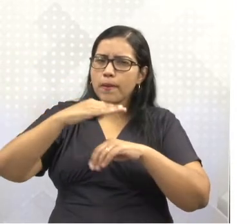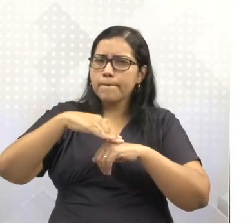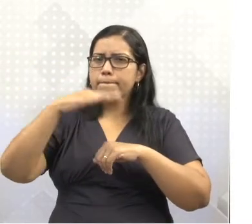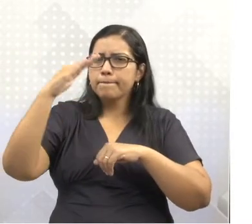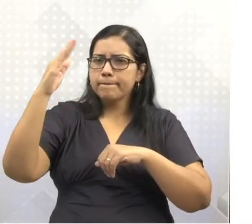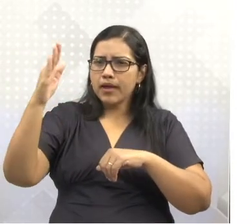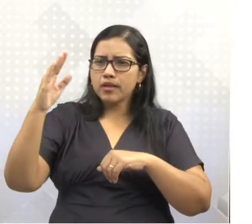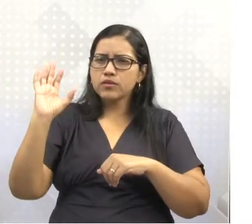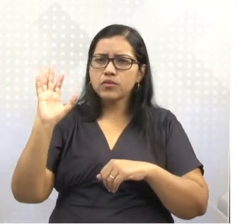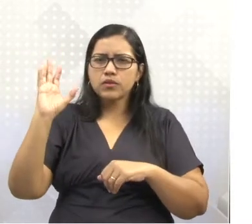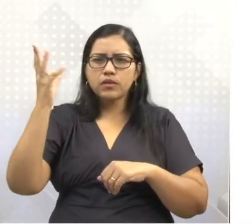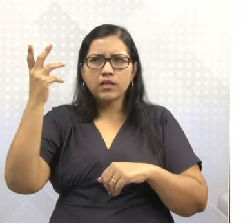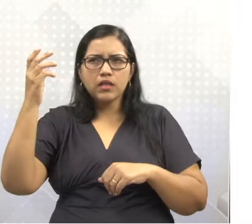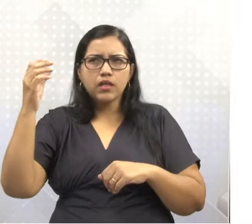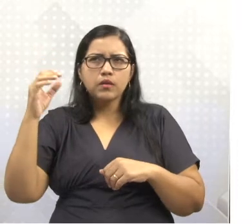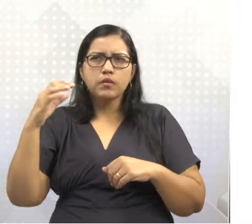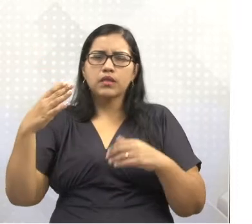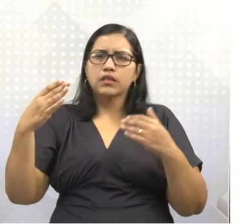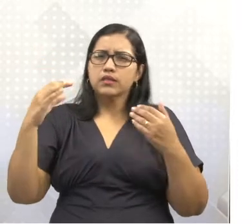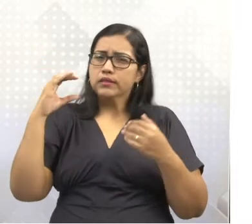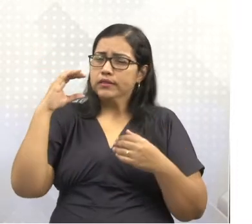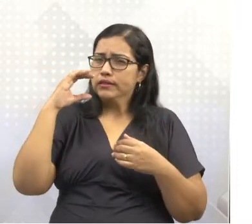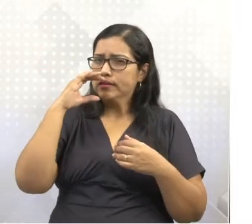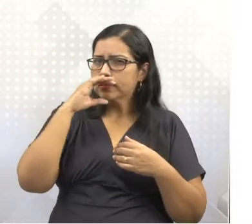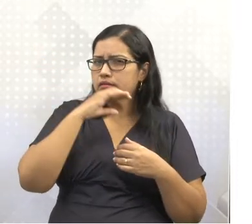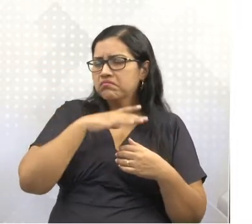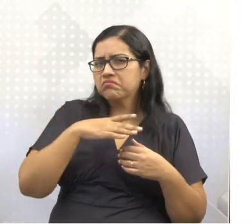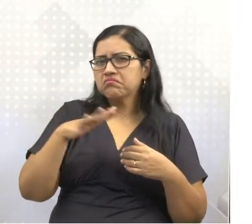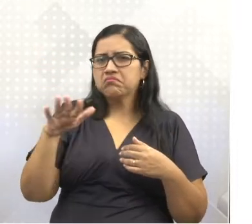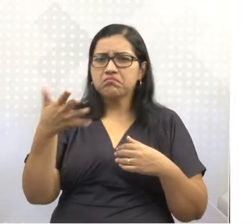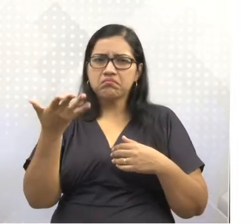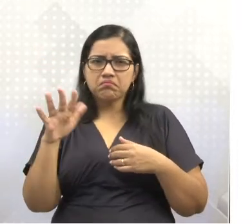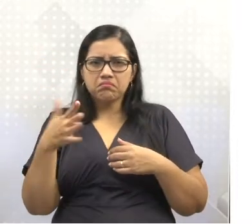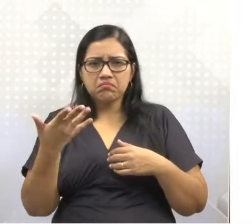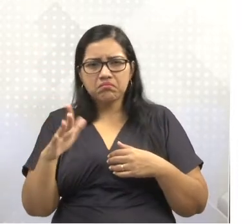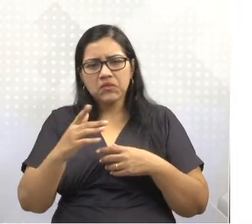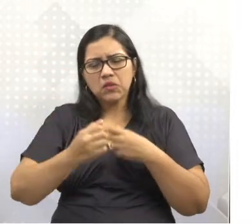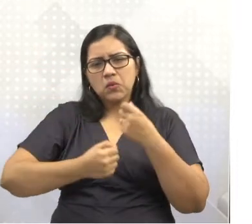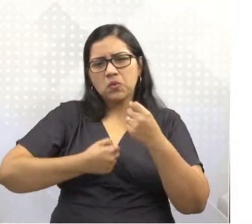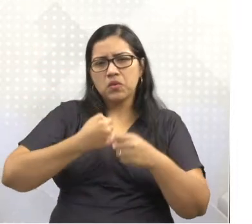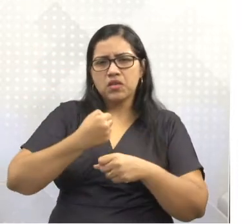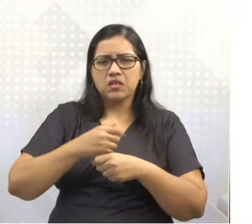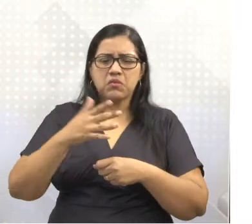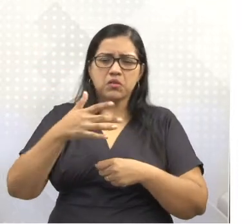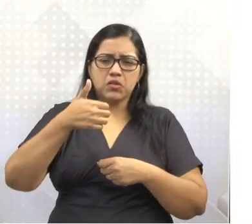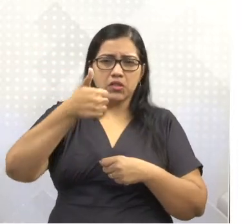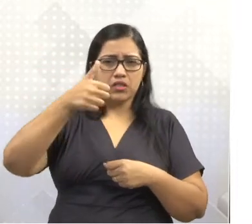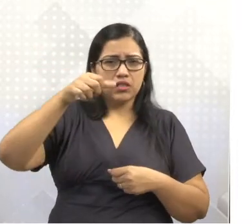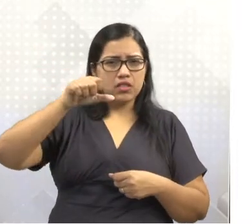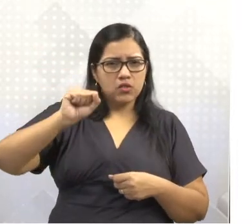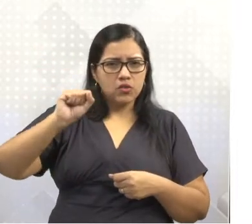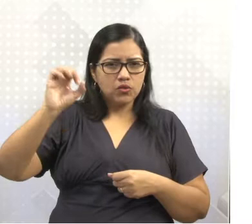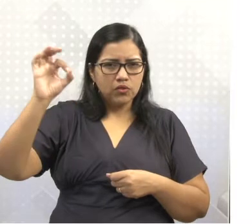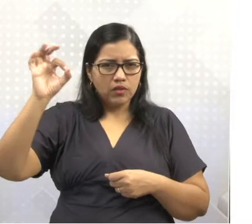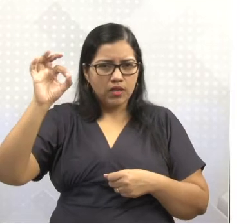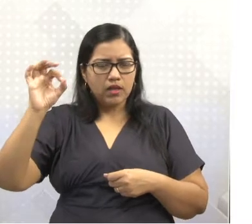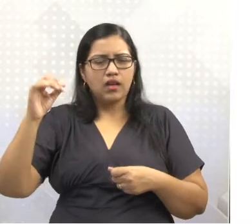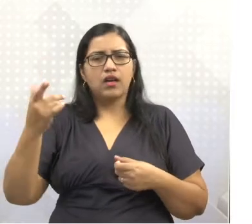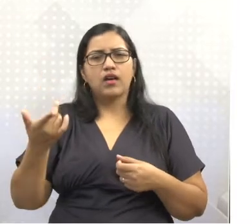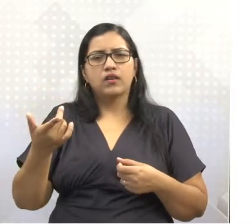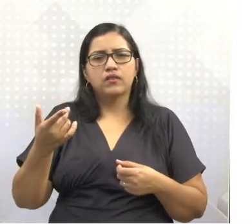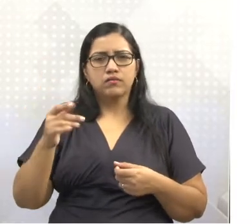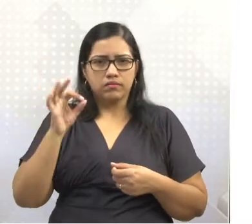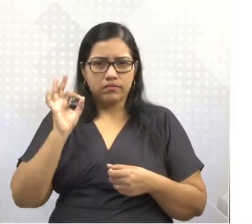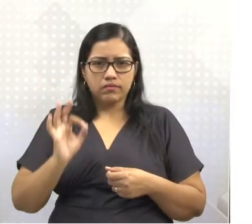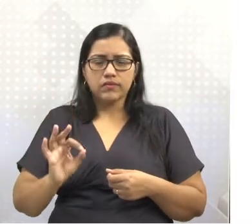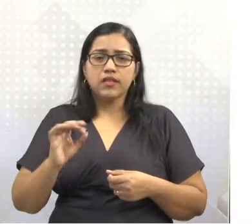ameno, um clima que tem temperaturas médias, anuais, 18, 20 graus, tá certo? E eles